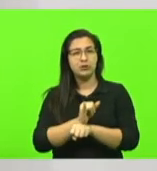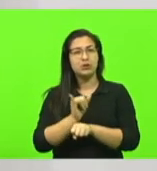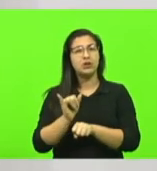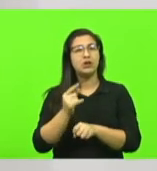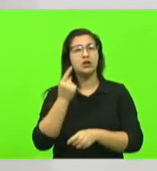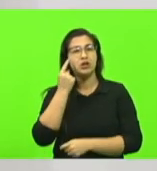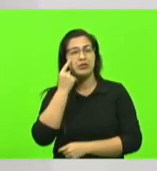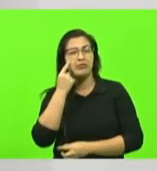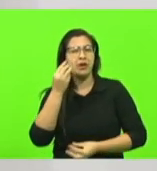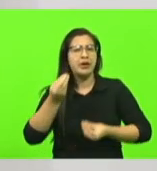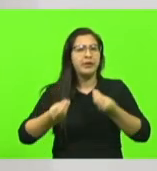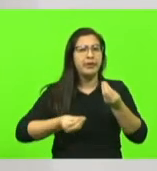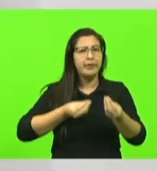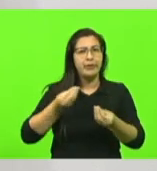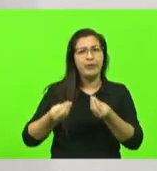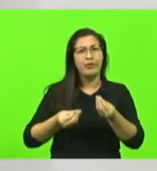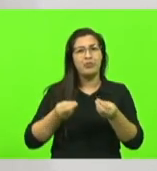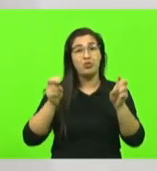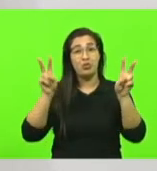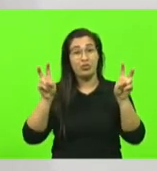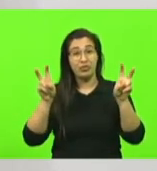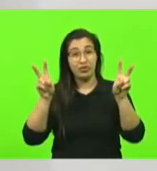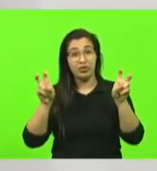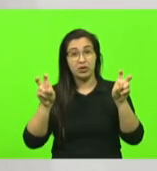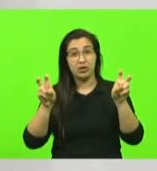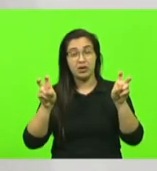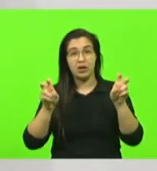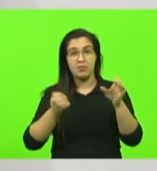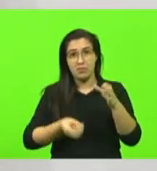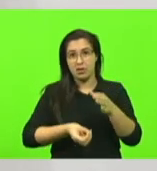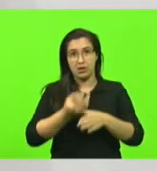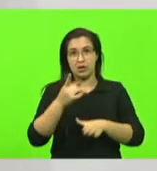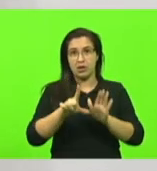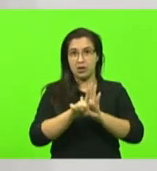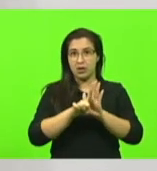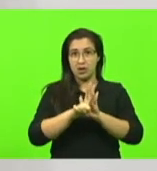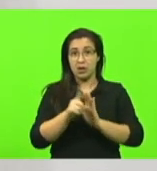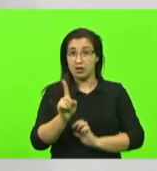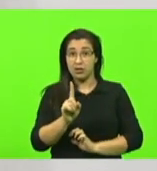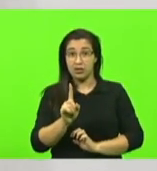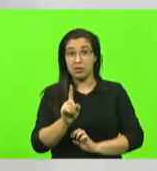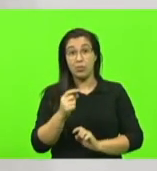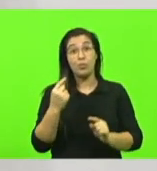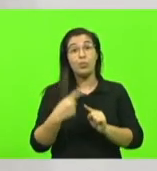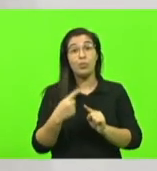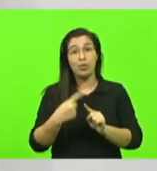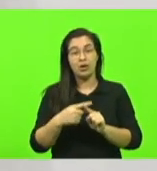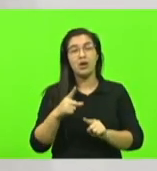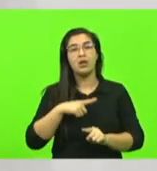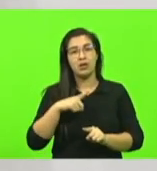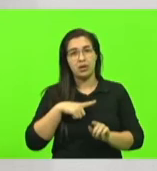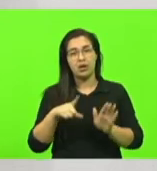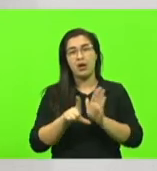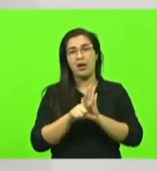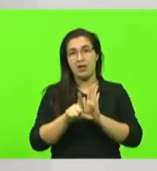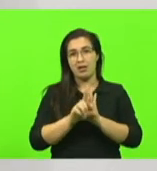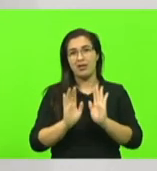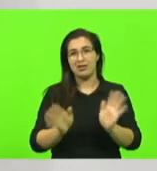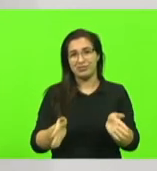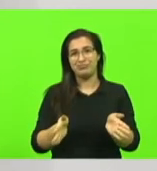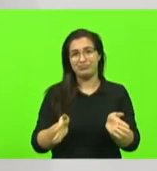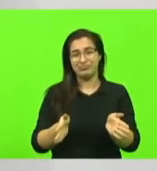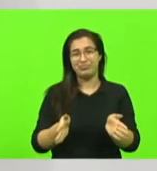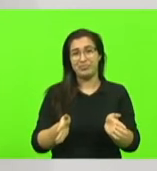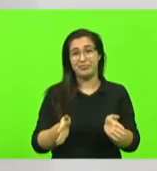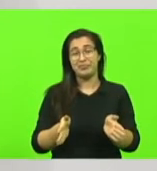é uma questão mais de criar legislação que legislação tem suficiente a